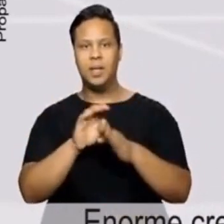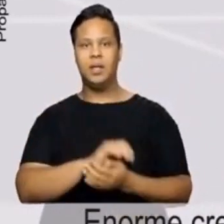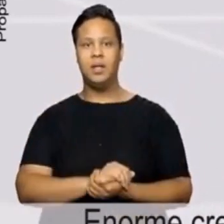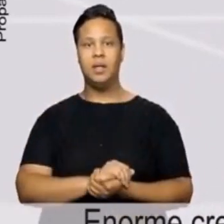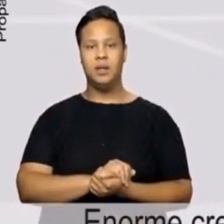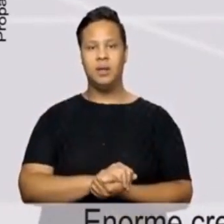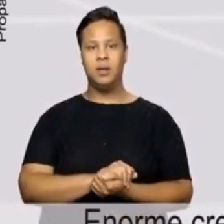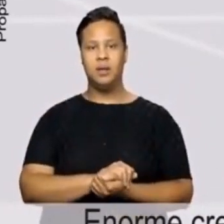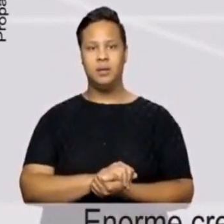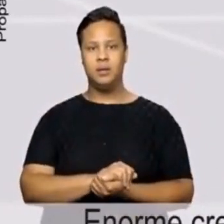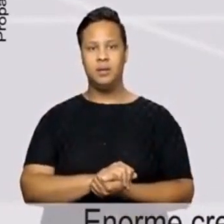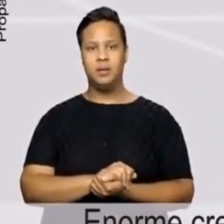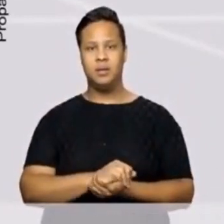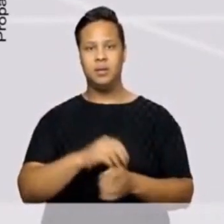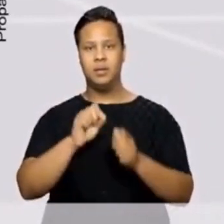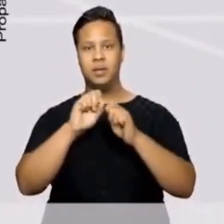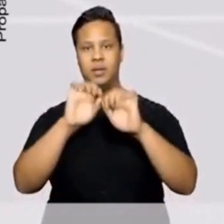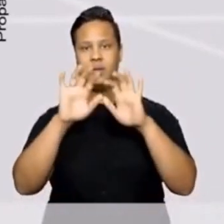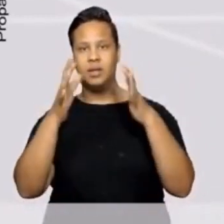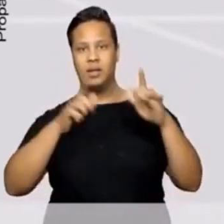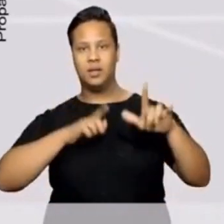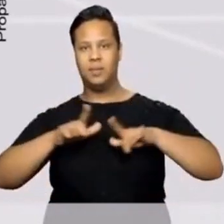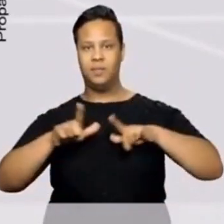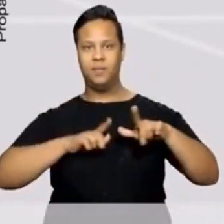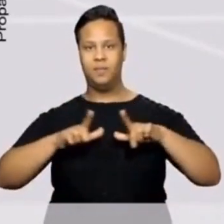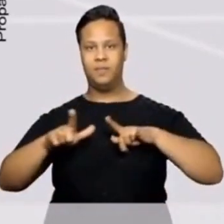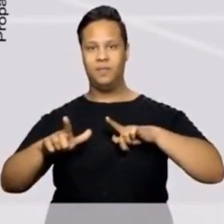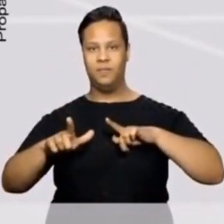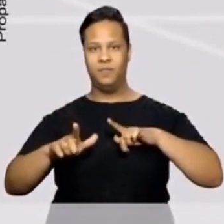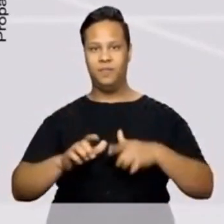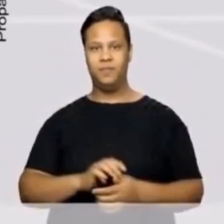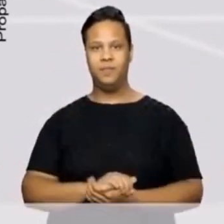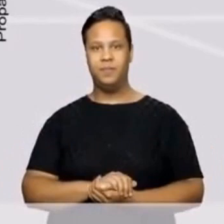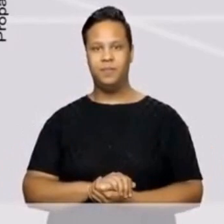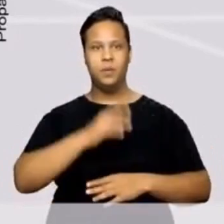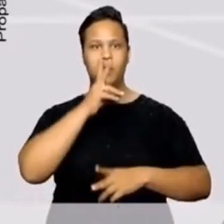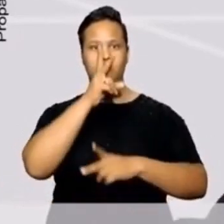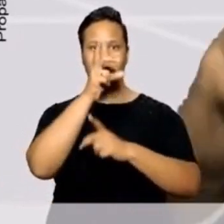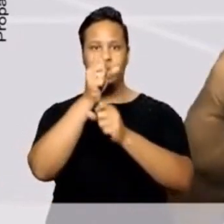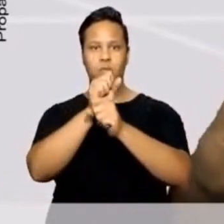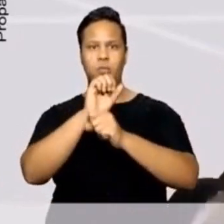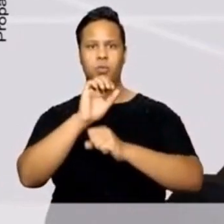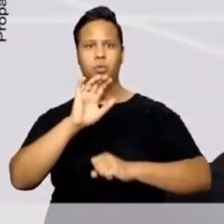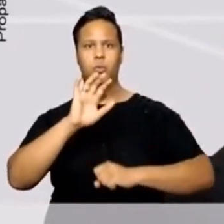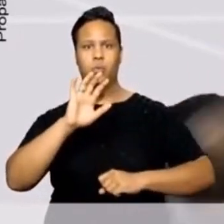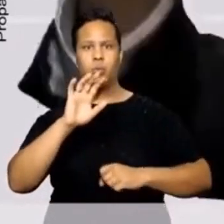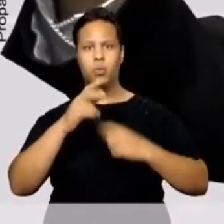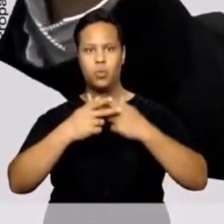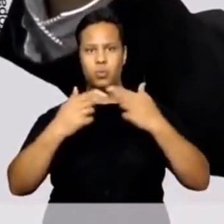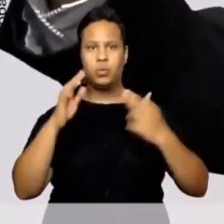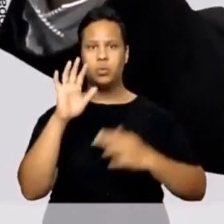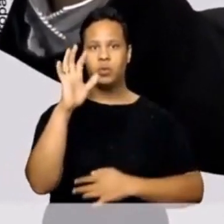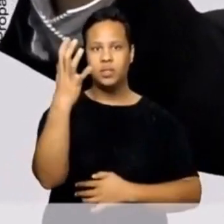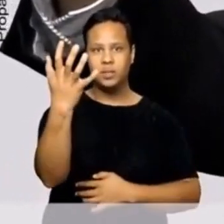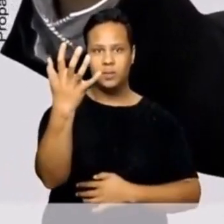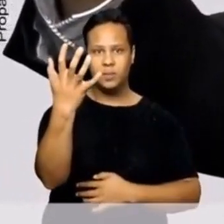civil e do mercado imobiliário e geração de milhões de empregos Sinais, fortes sinais